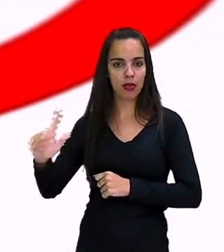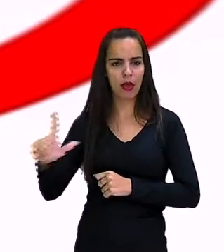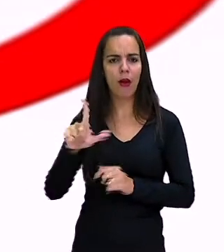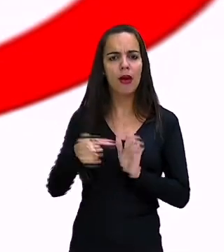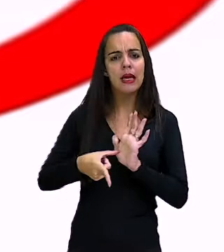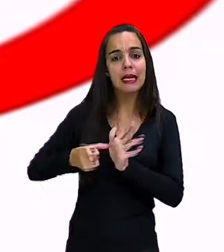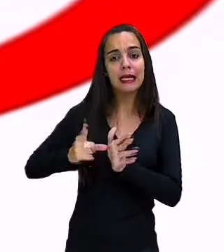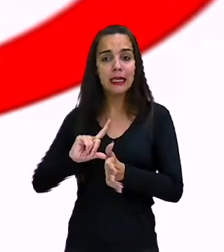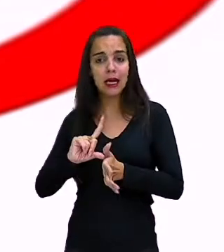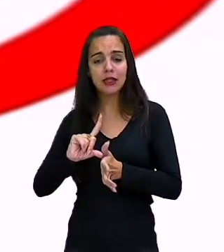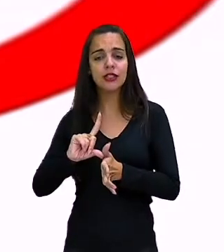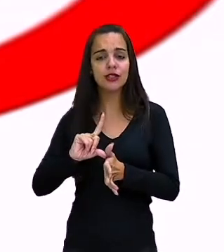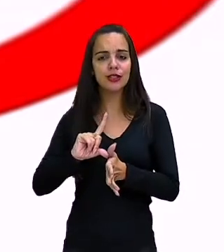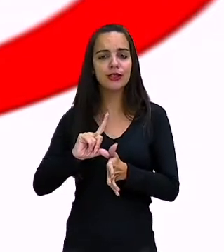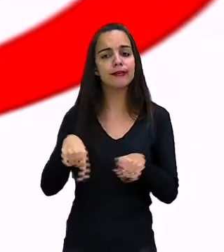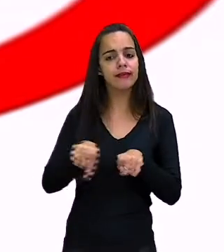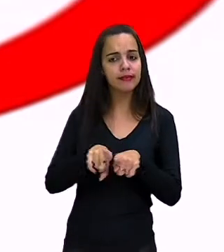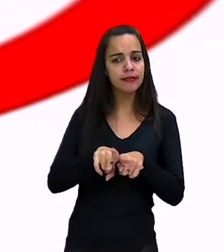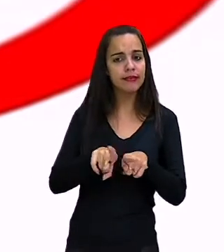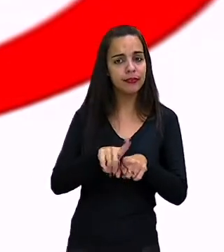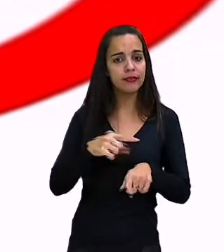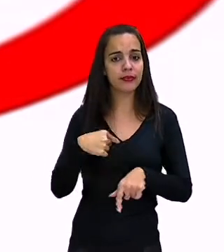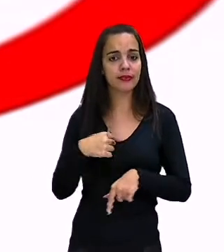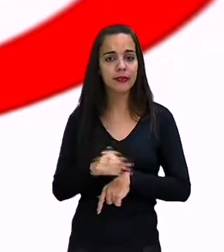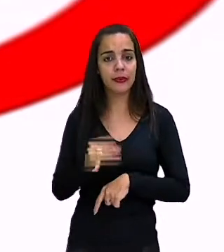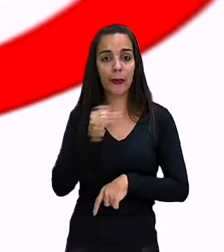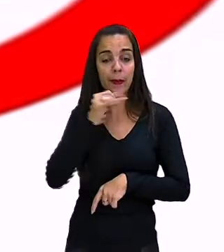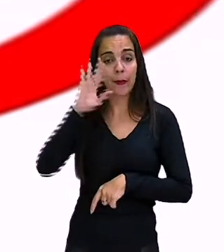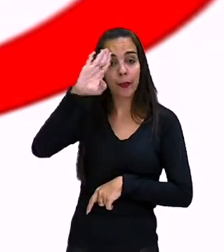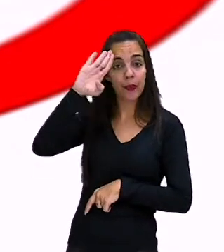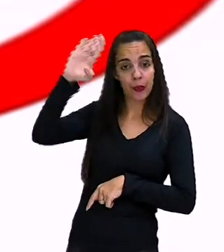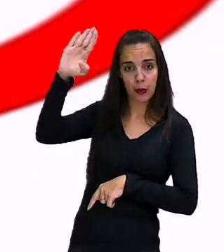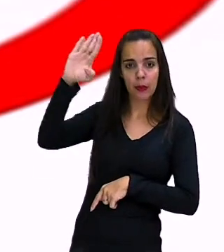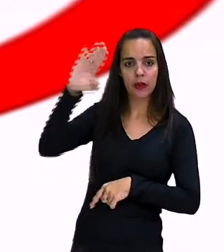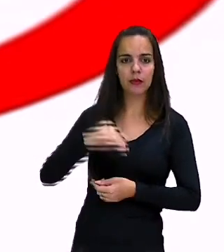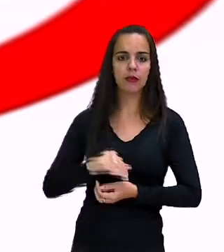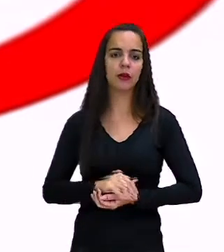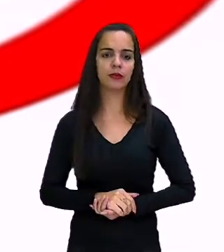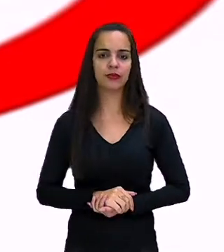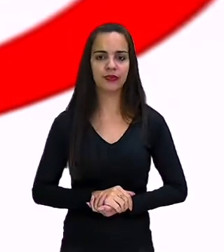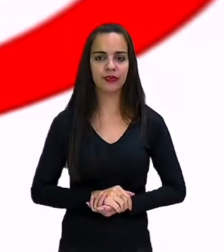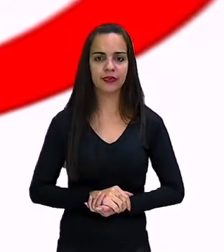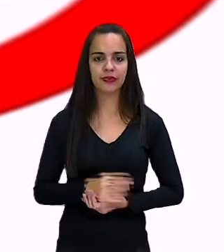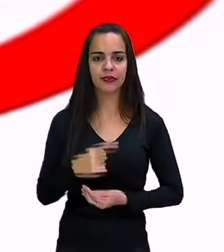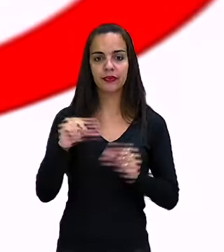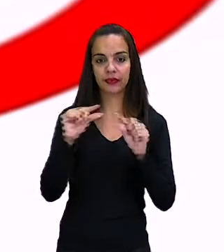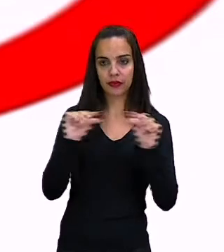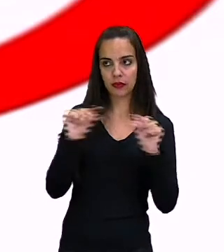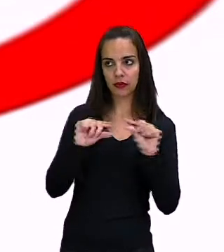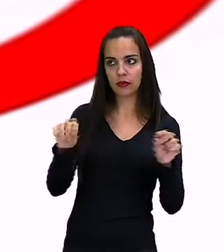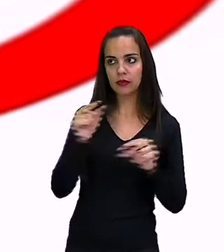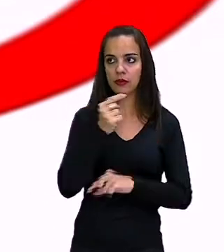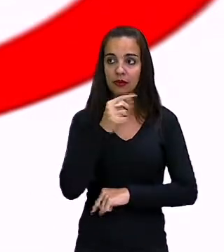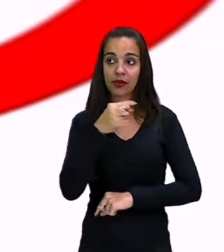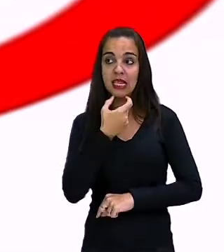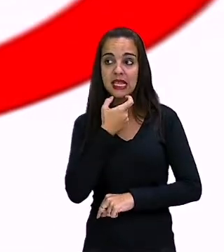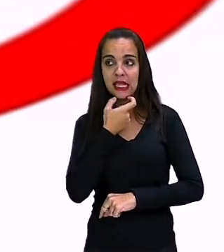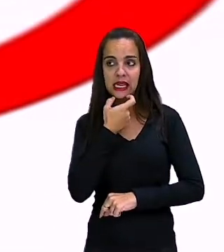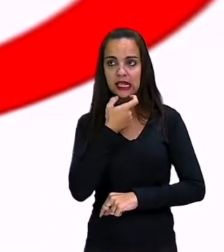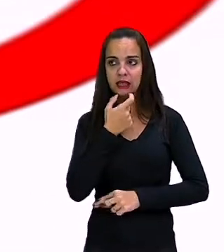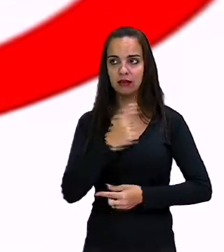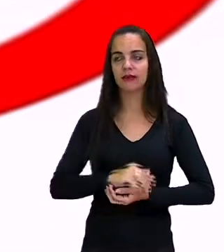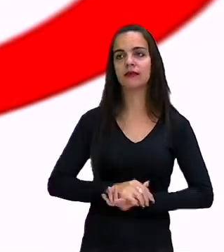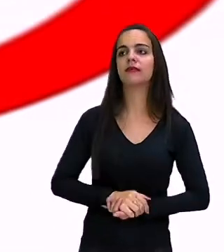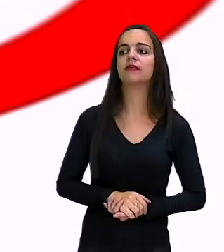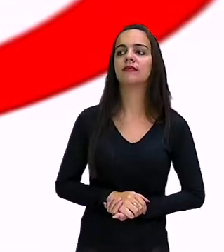frase. You should not, observaram? You should not let the others